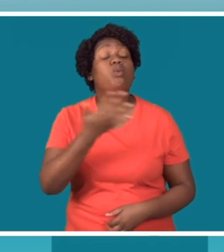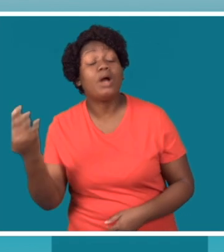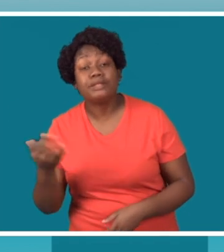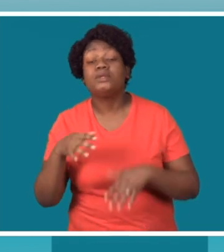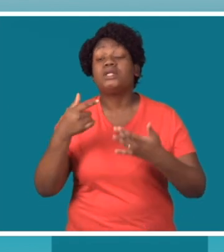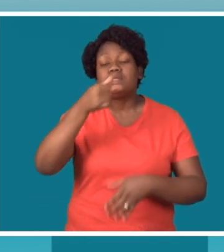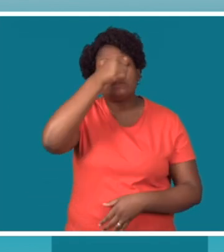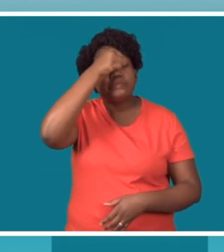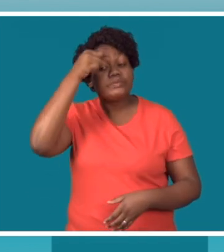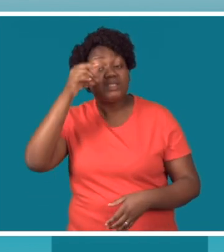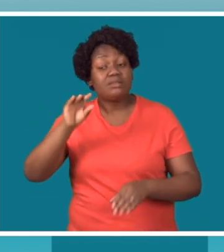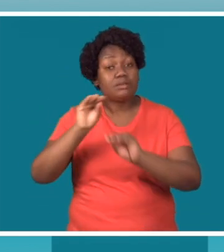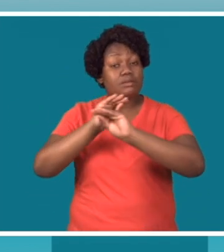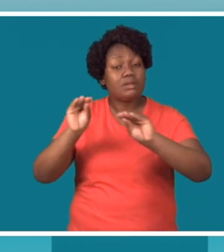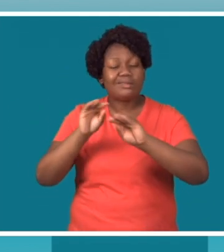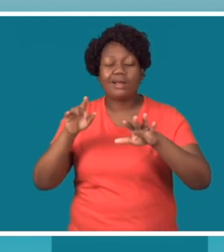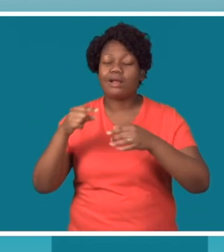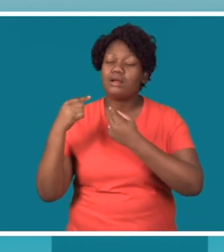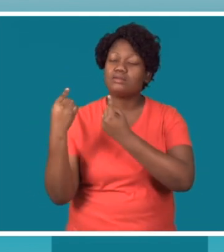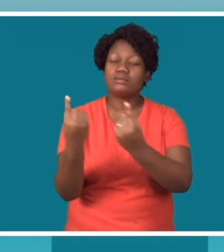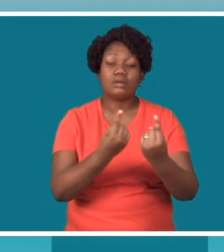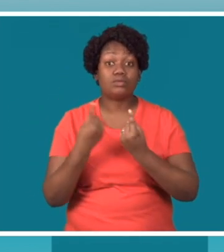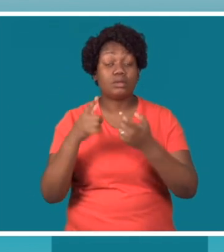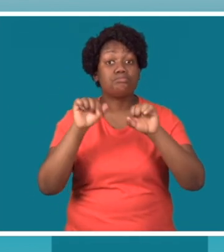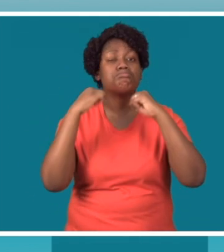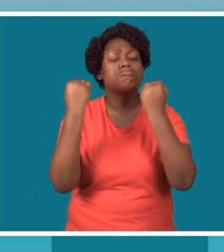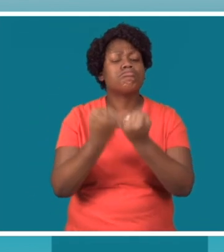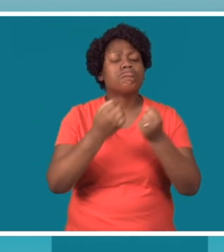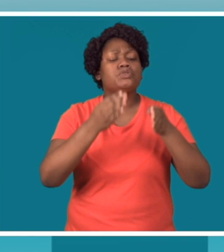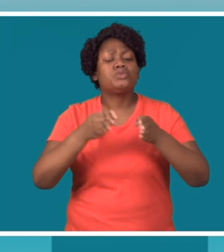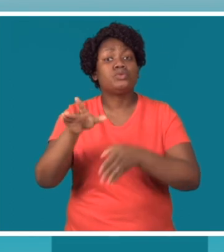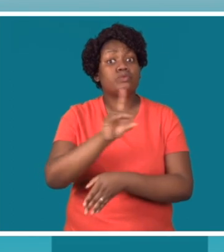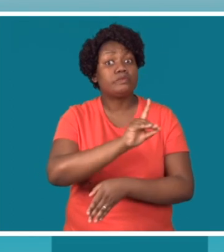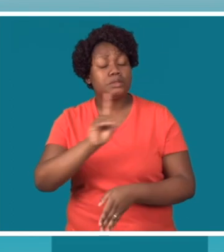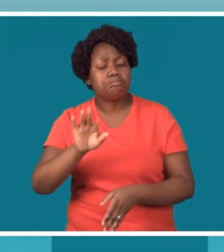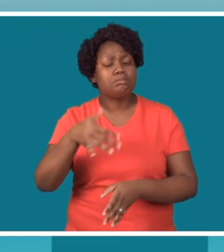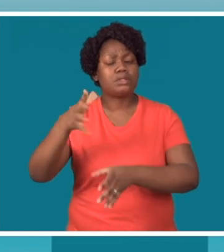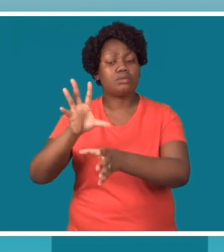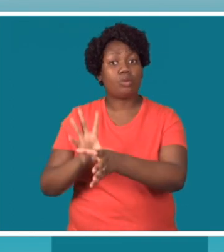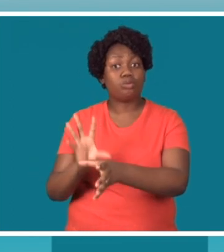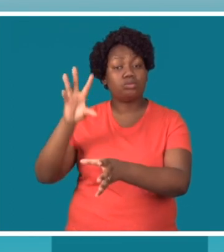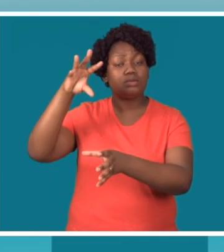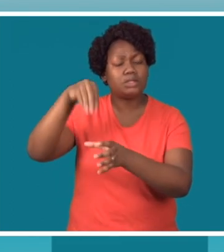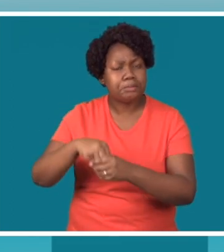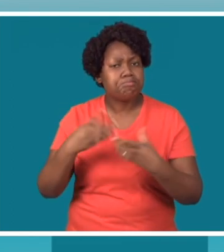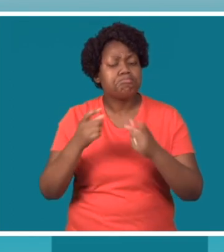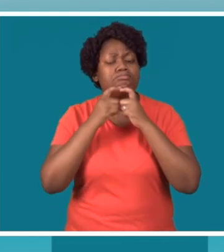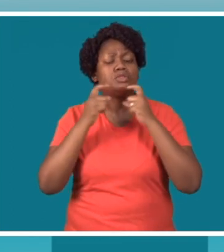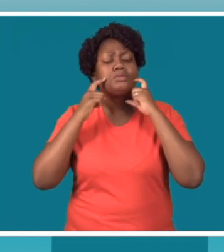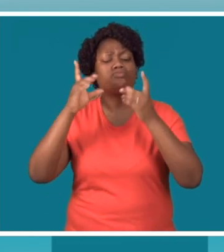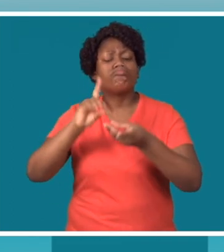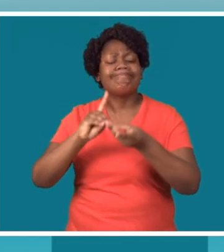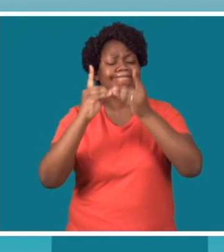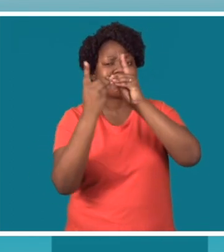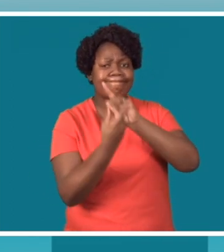parte de mulheres com deficiência que, por várias razões, enfrentam dificuldades para aceder à educação. Para